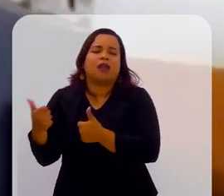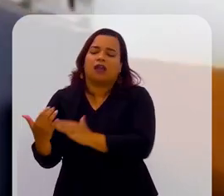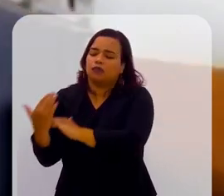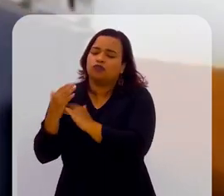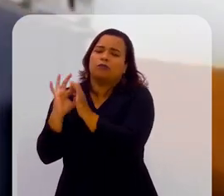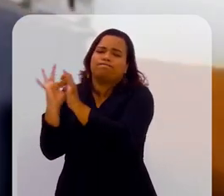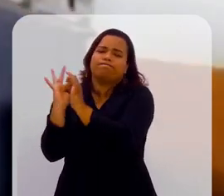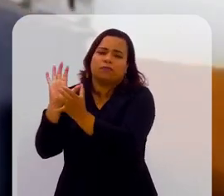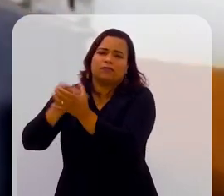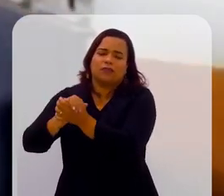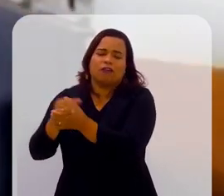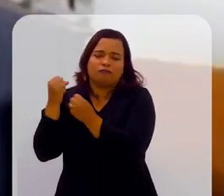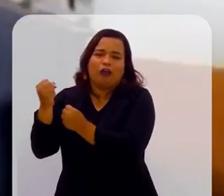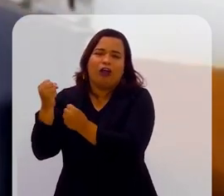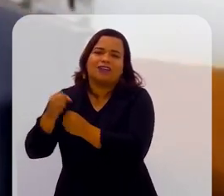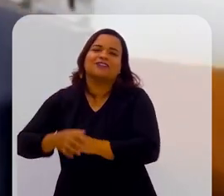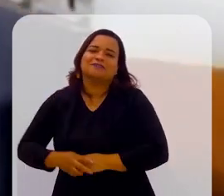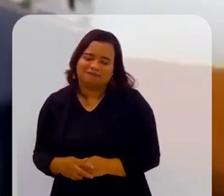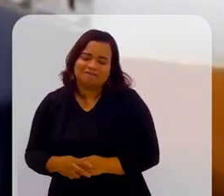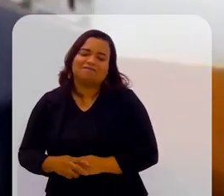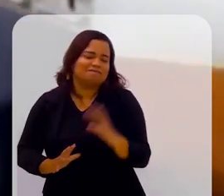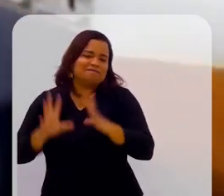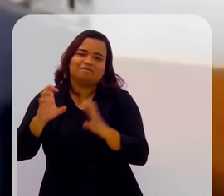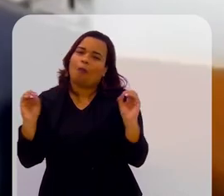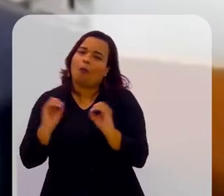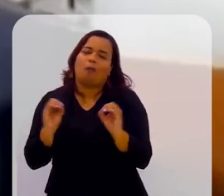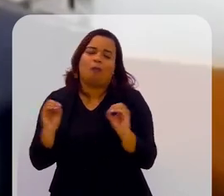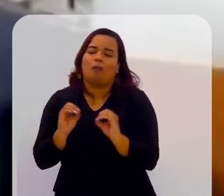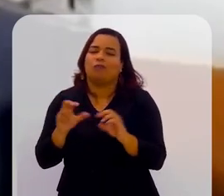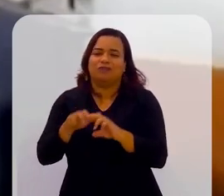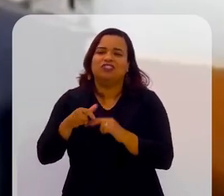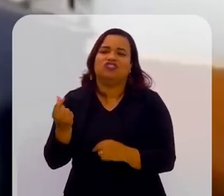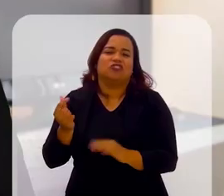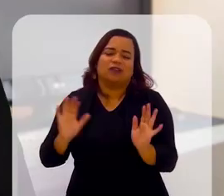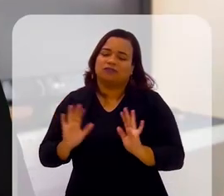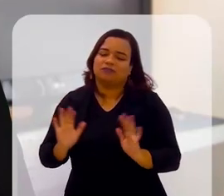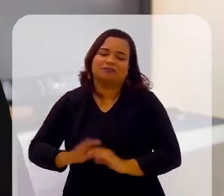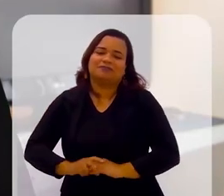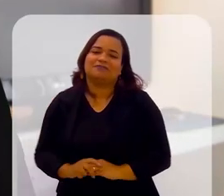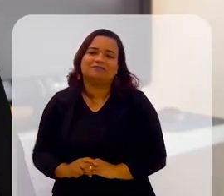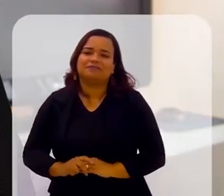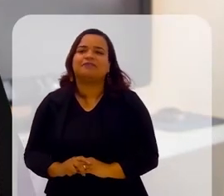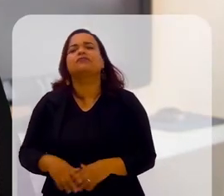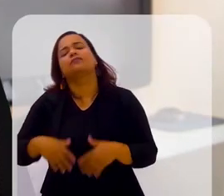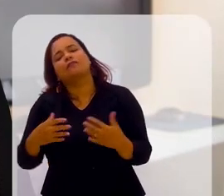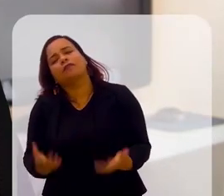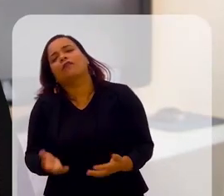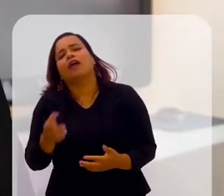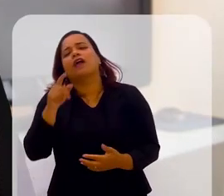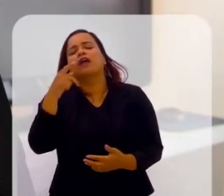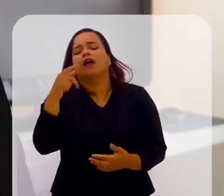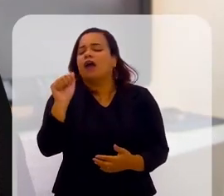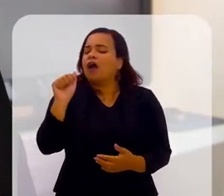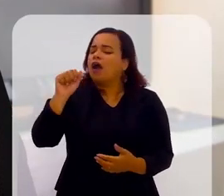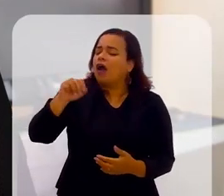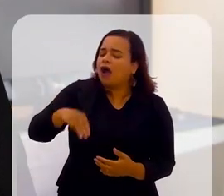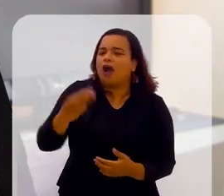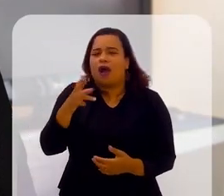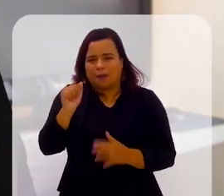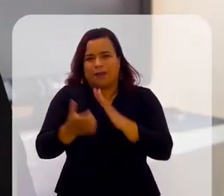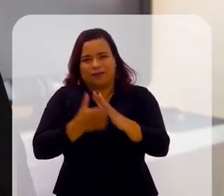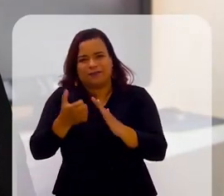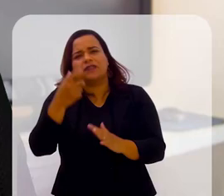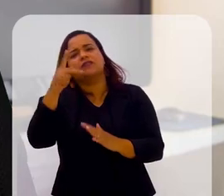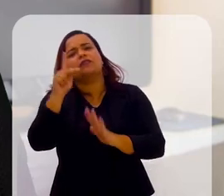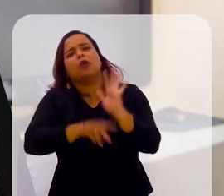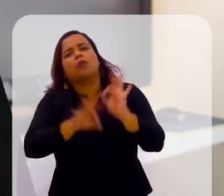realmente não brigamos por dinheiro. Dos seus projetos na AMBRA, quais são, você